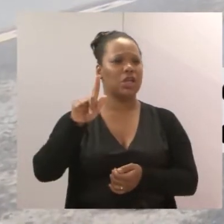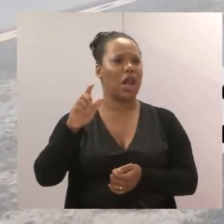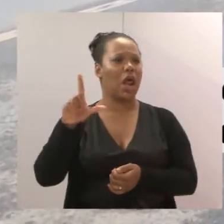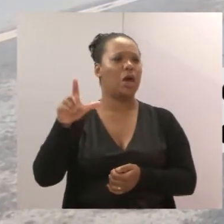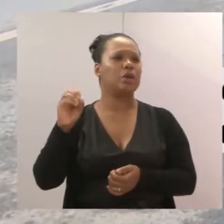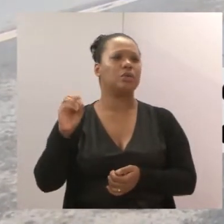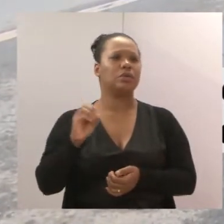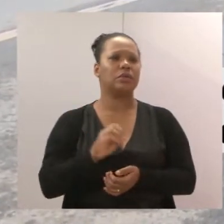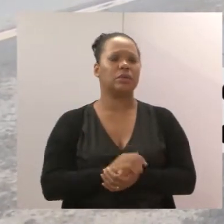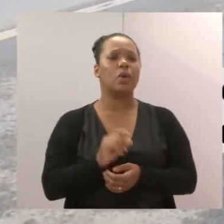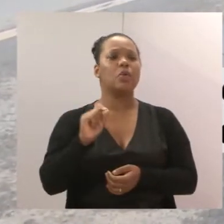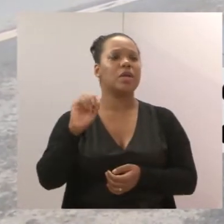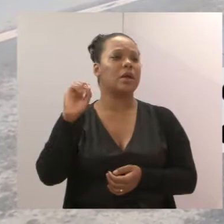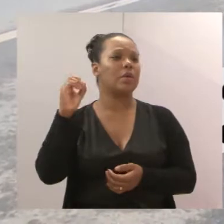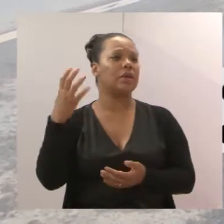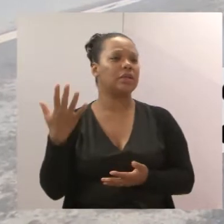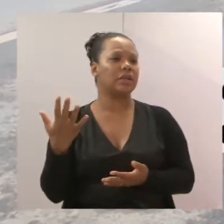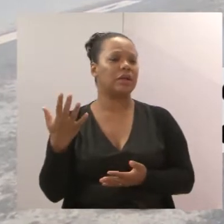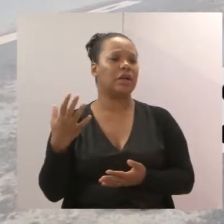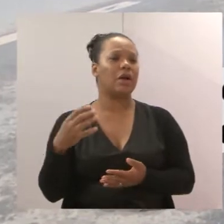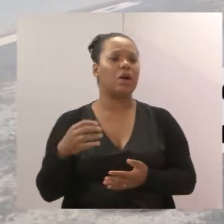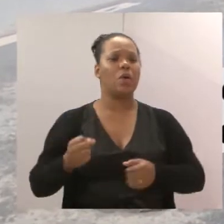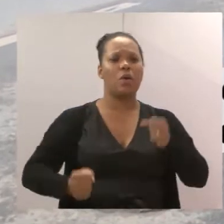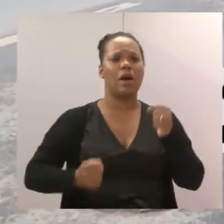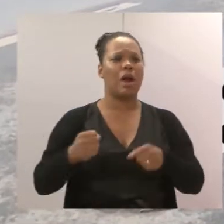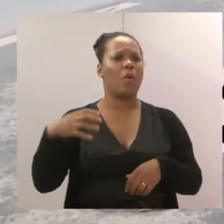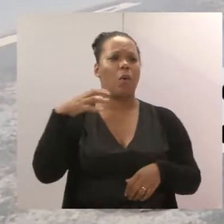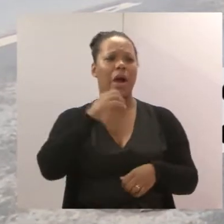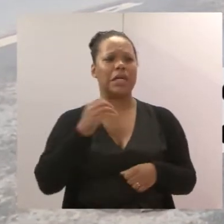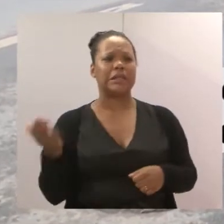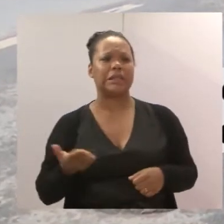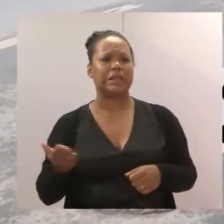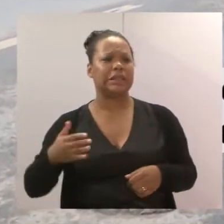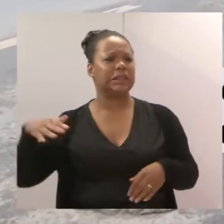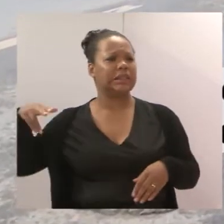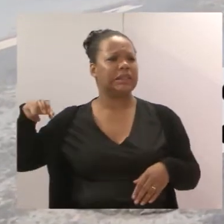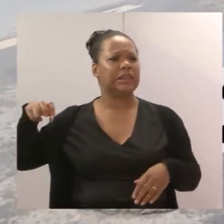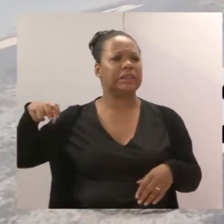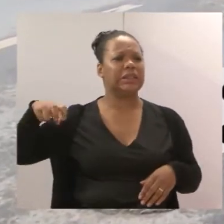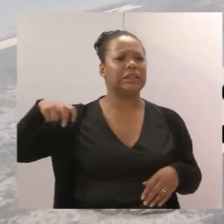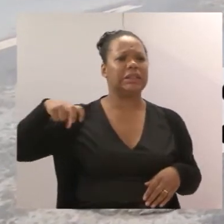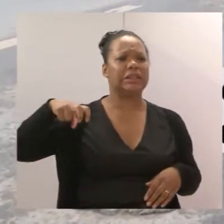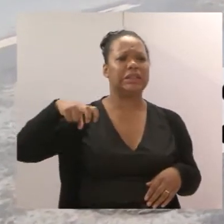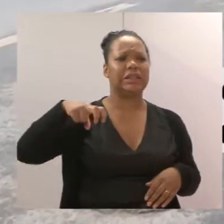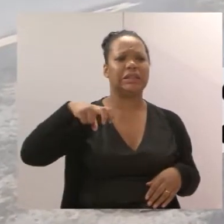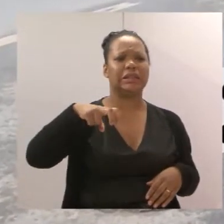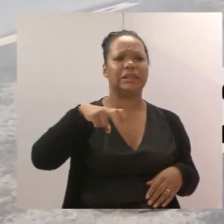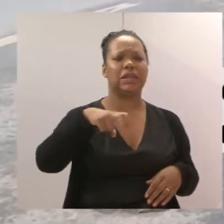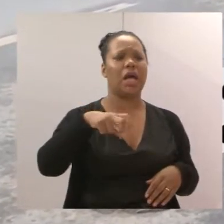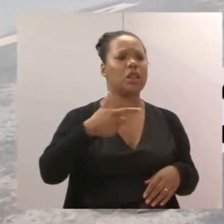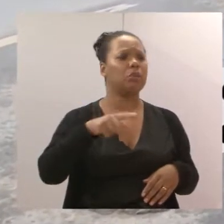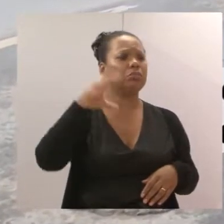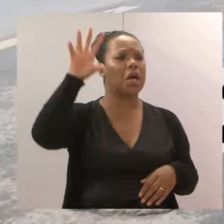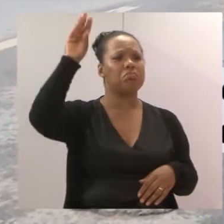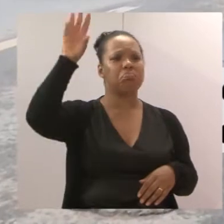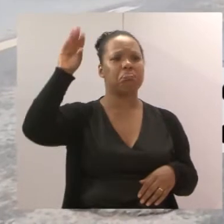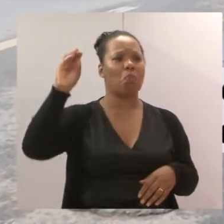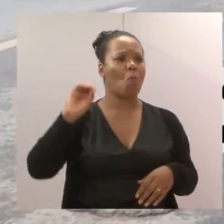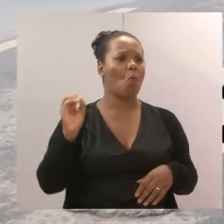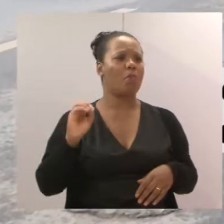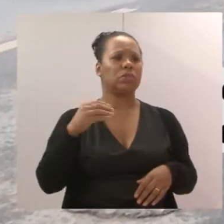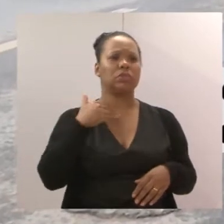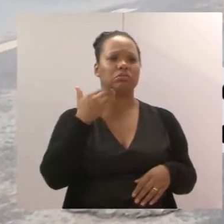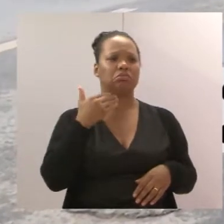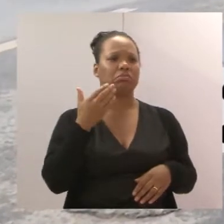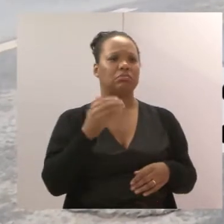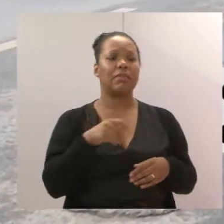e aí o que acontece é que o carro vem em alta velocidade, que ele vem de lá. Vem de é lógico. Aí não tem sinalização nenhuma. tem sinalização nenhuma.